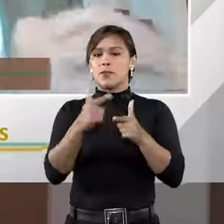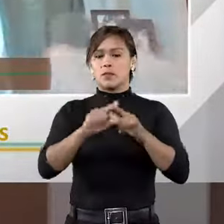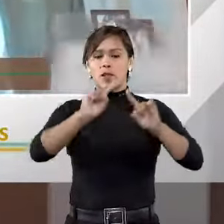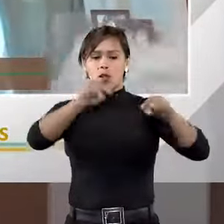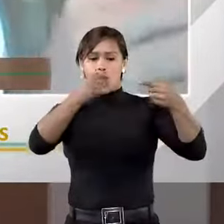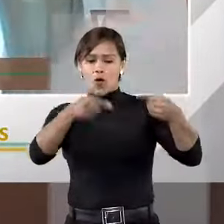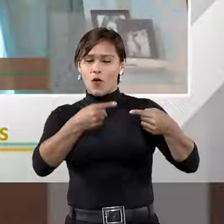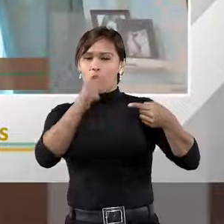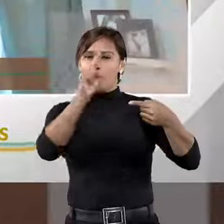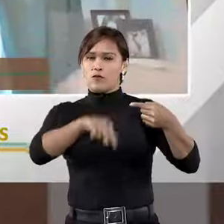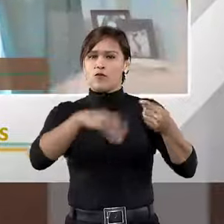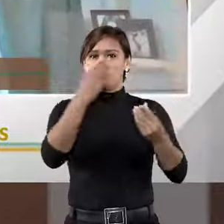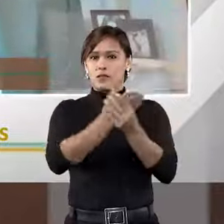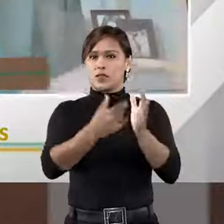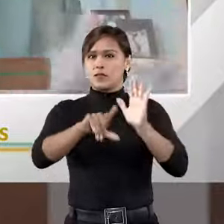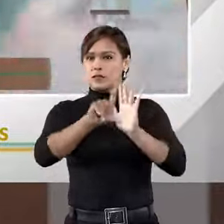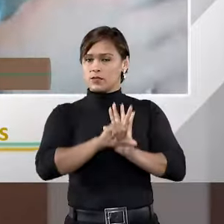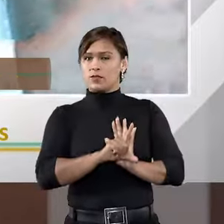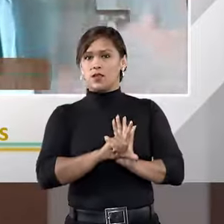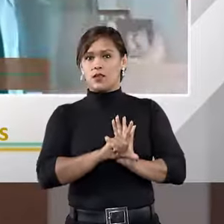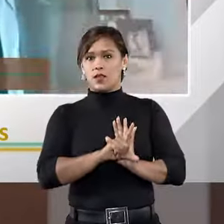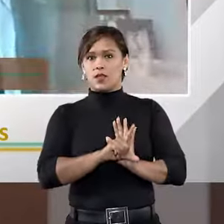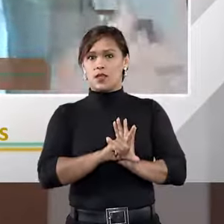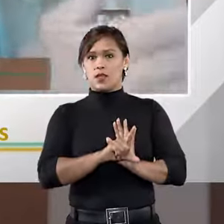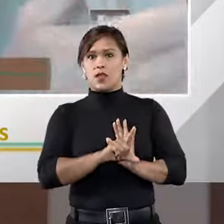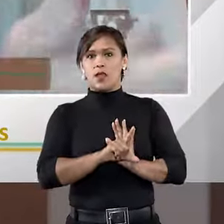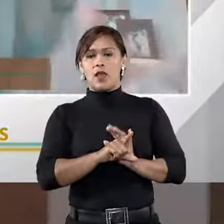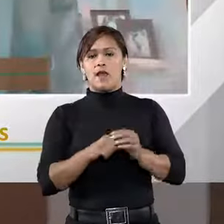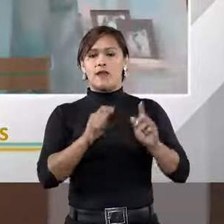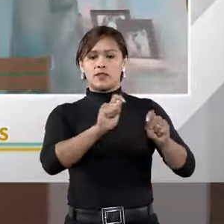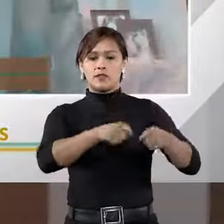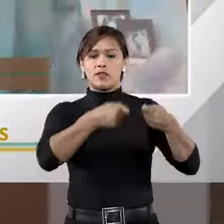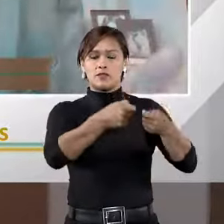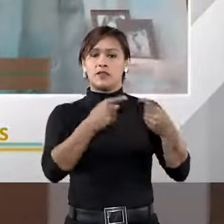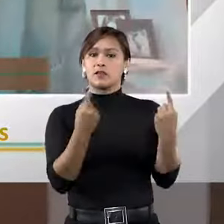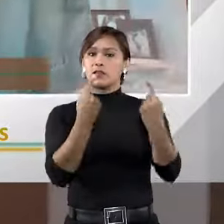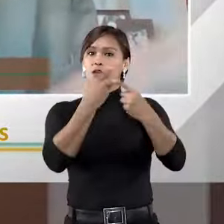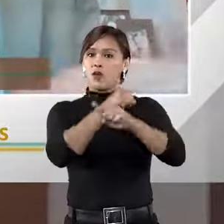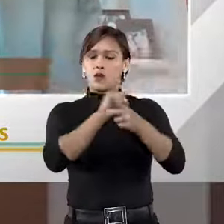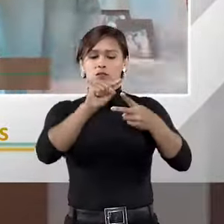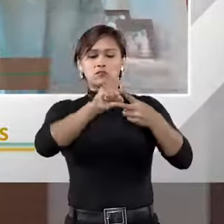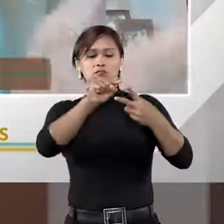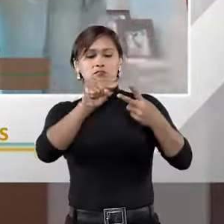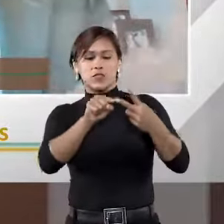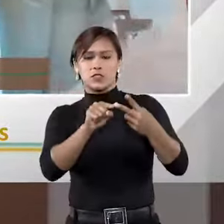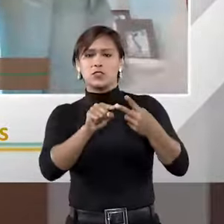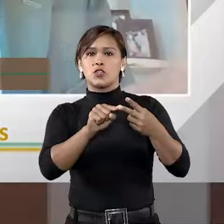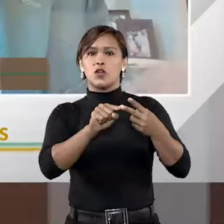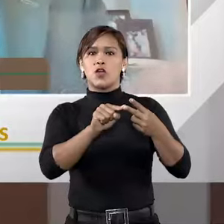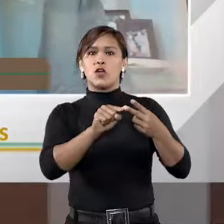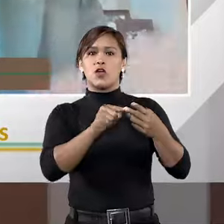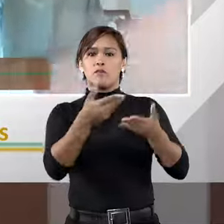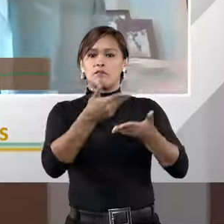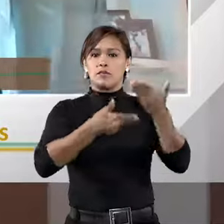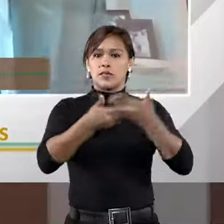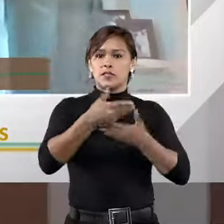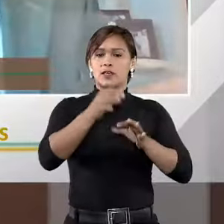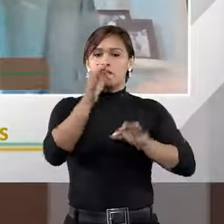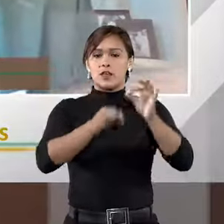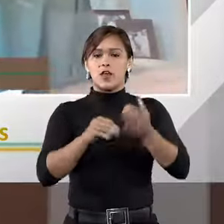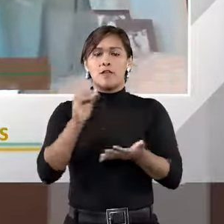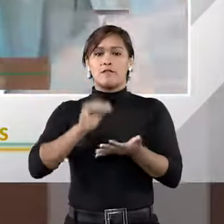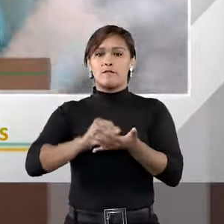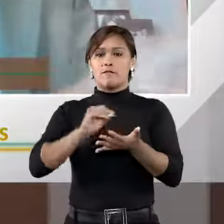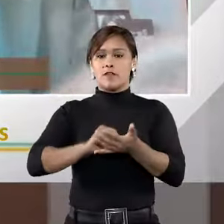ofensa devido ao processo legal, ou seja, cerceamento de defesa, contraditório, parcialidade do julgador, falta de